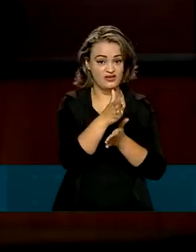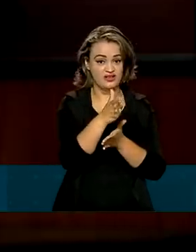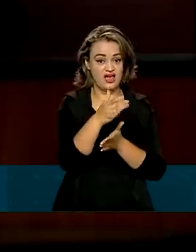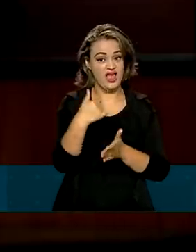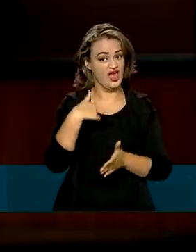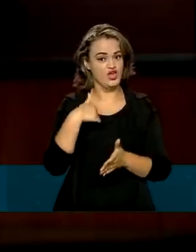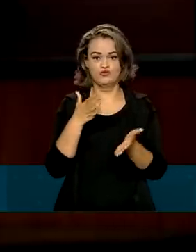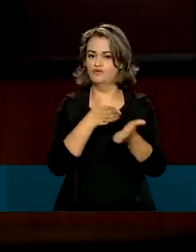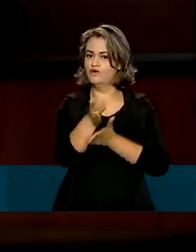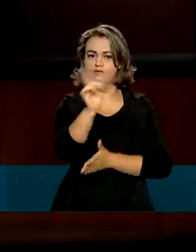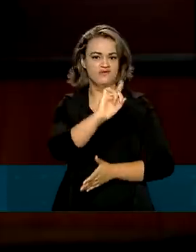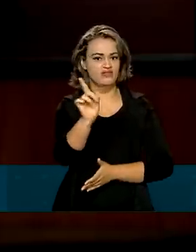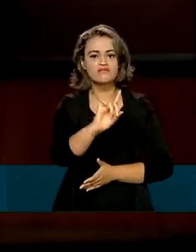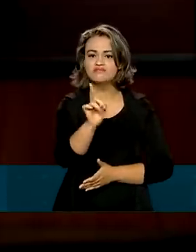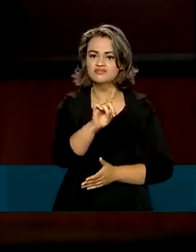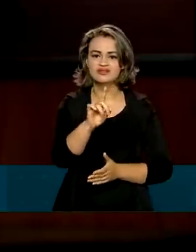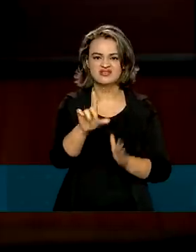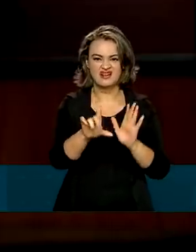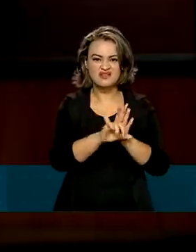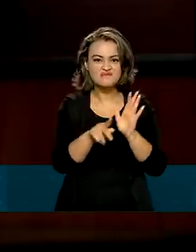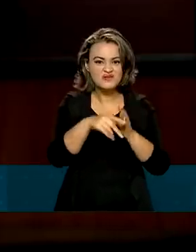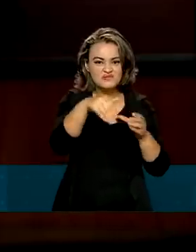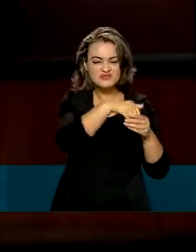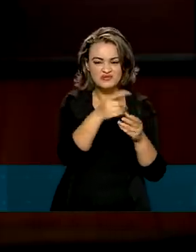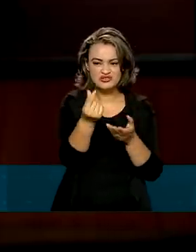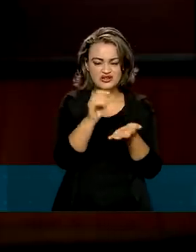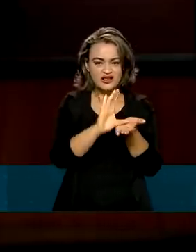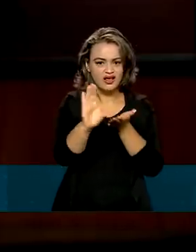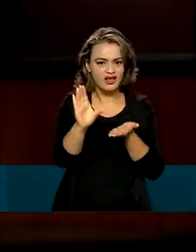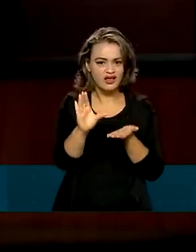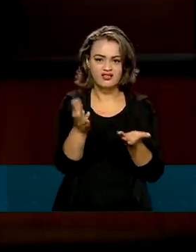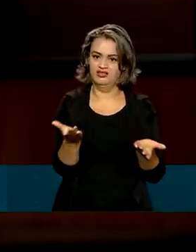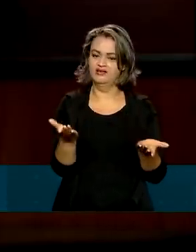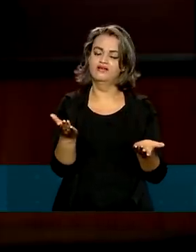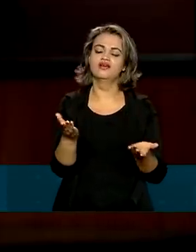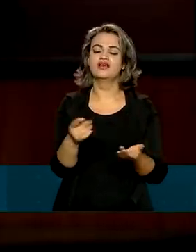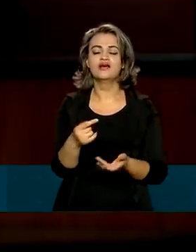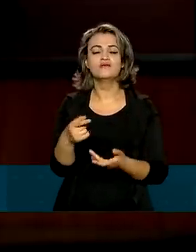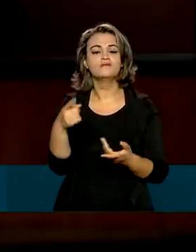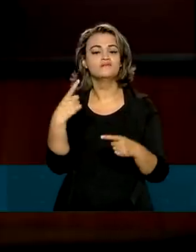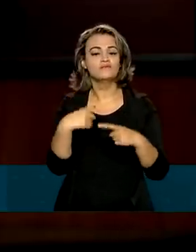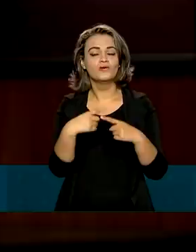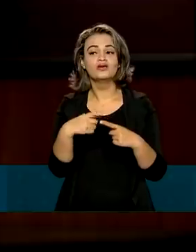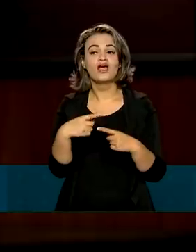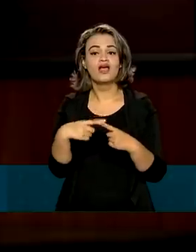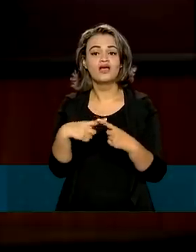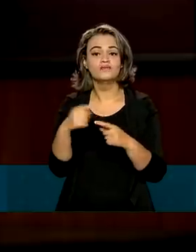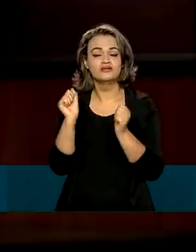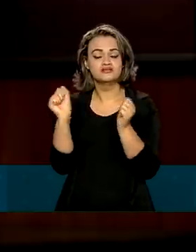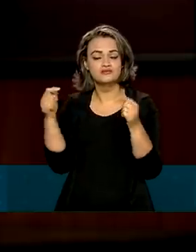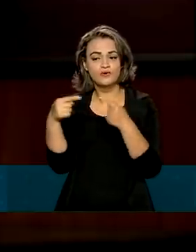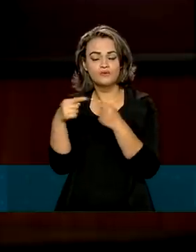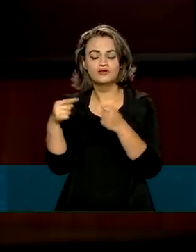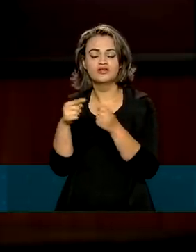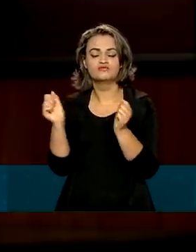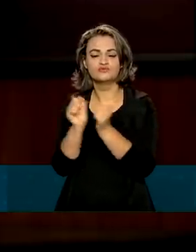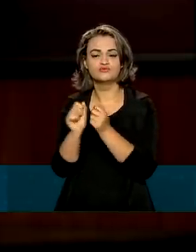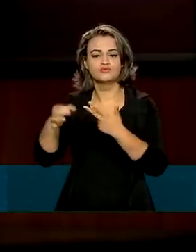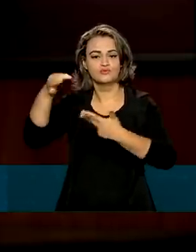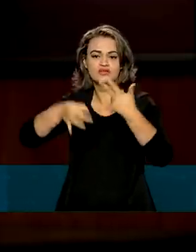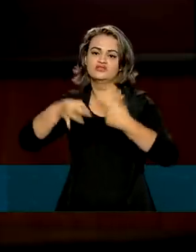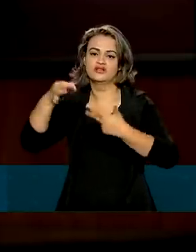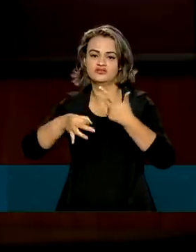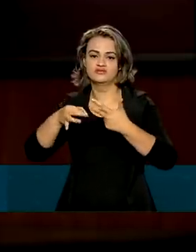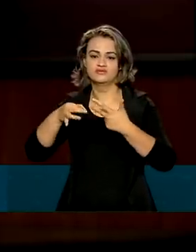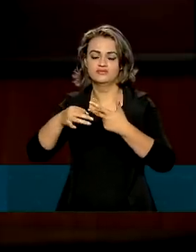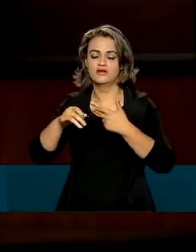você que não será sancionada, que, afinal de contas, eu sei que tem que conviver em harmonia com o Legislativo. E nem tudo que eu